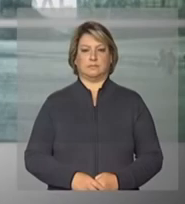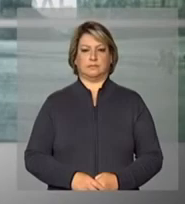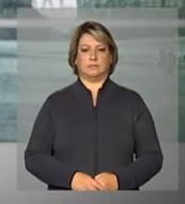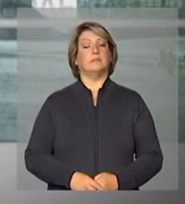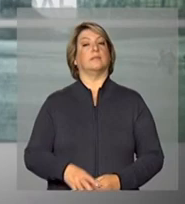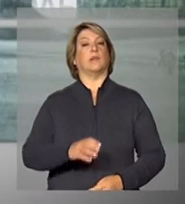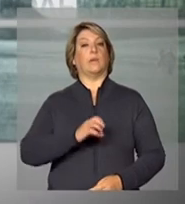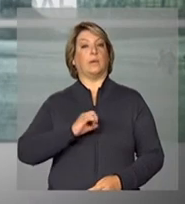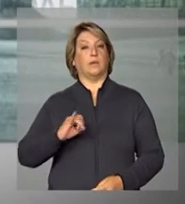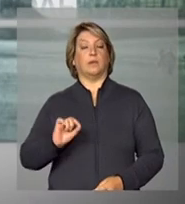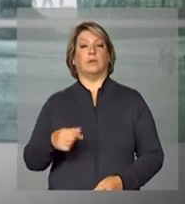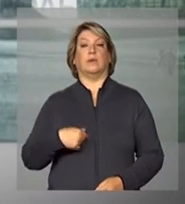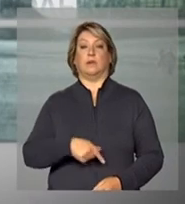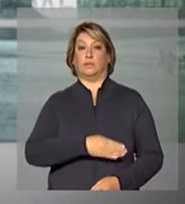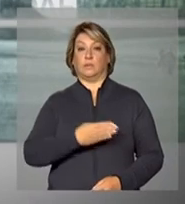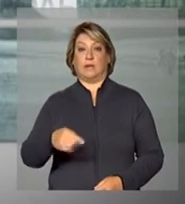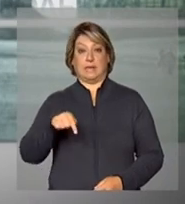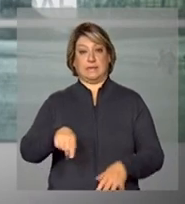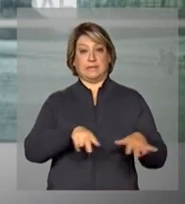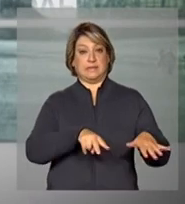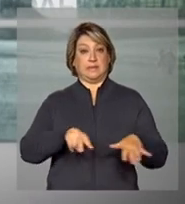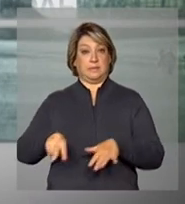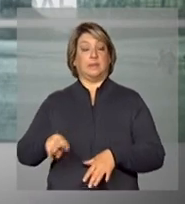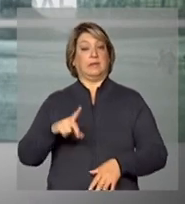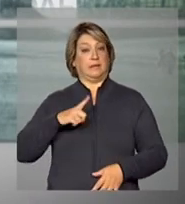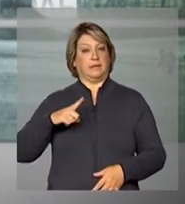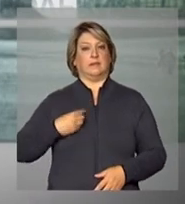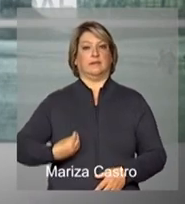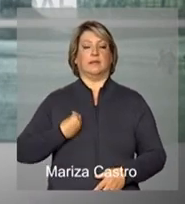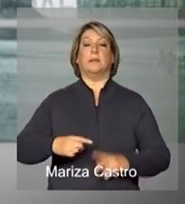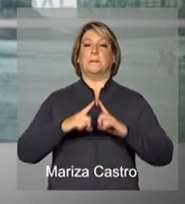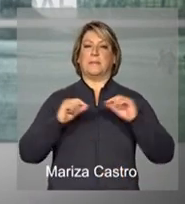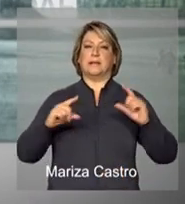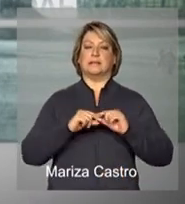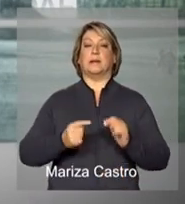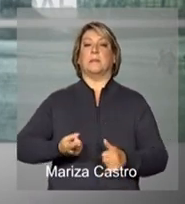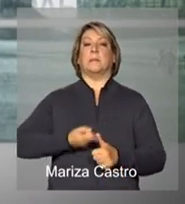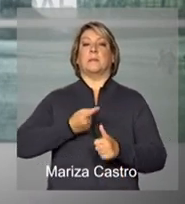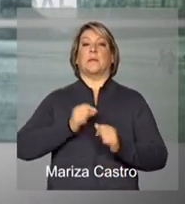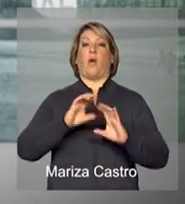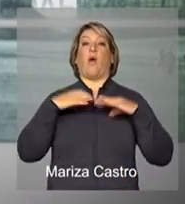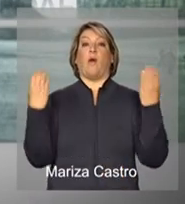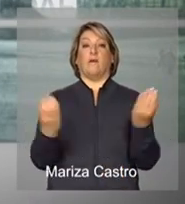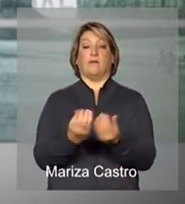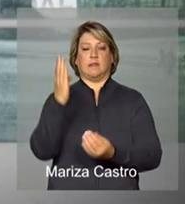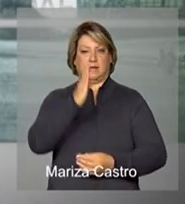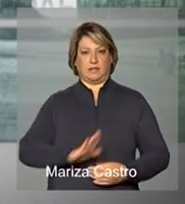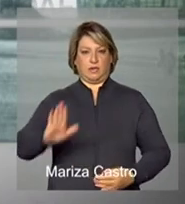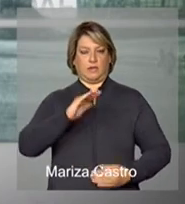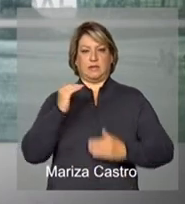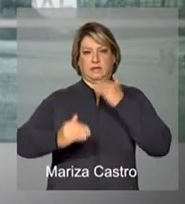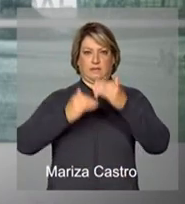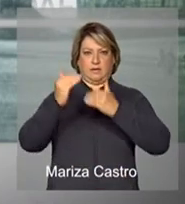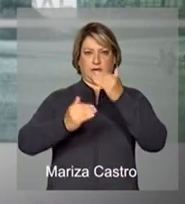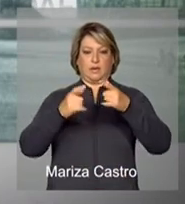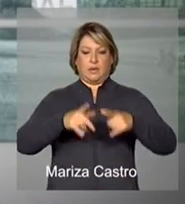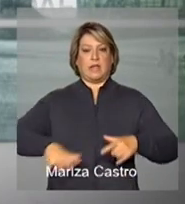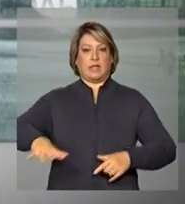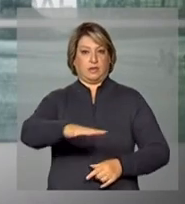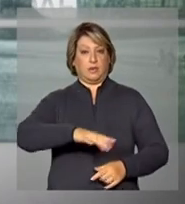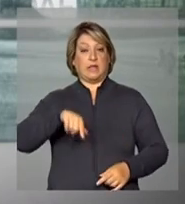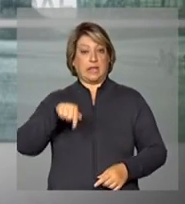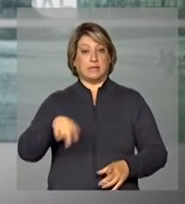Olá, esta semana está sendo realizada em Brasília a primeira conferência nacional de desenvolvimento regional.